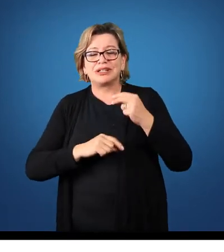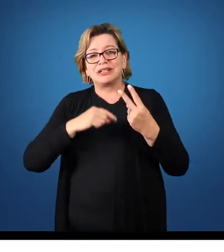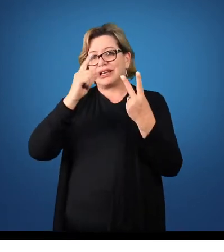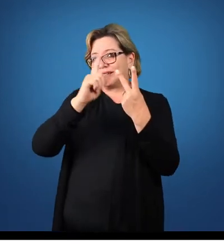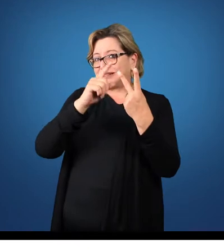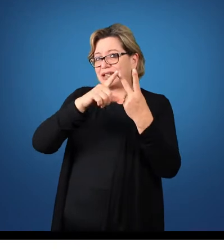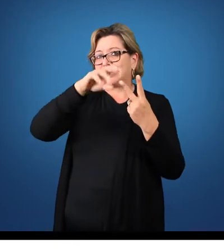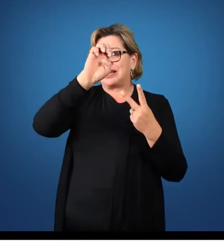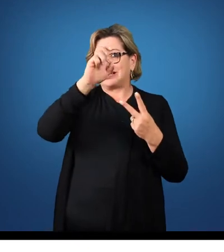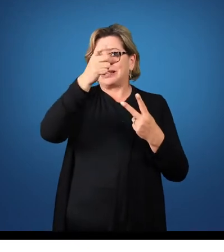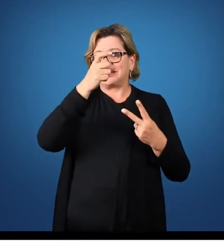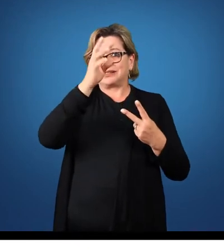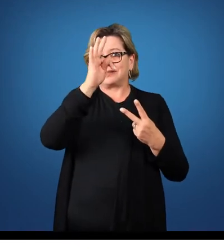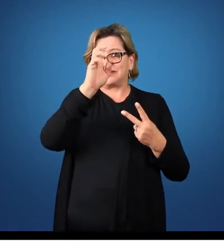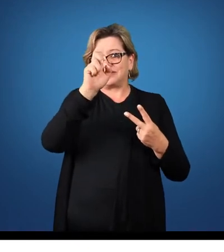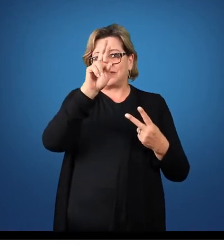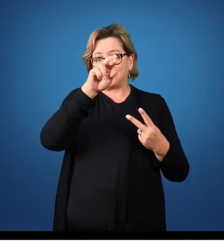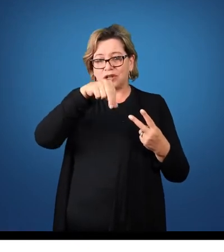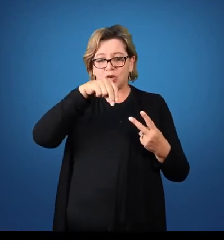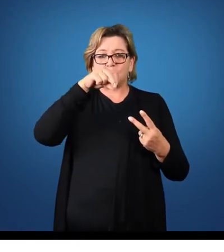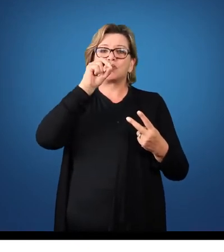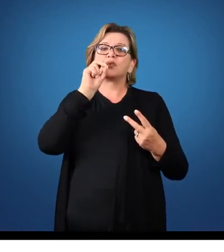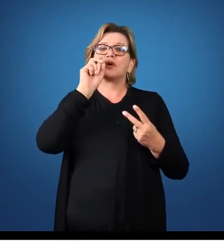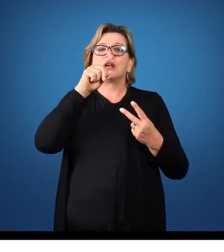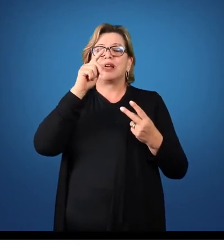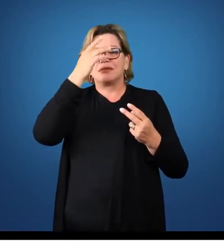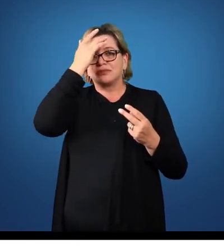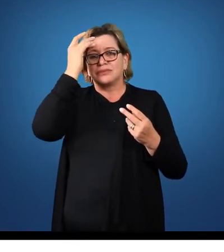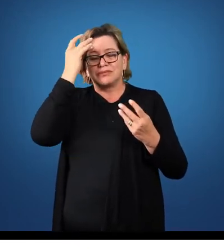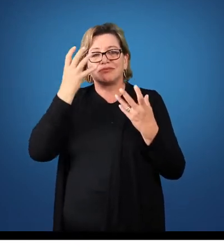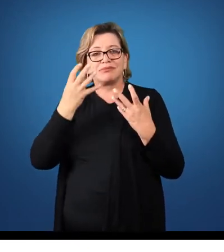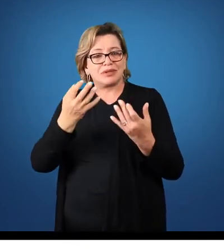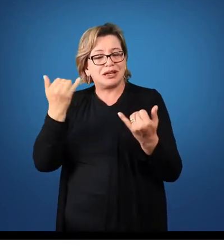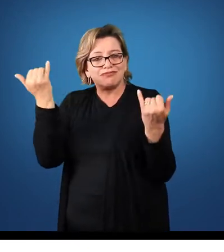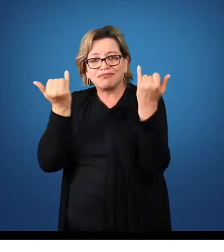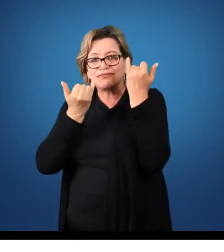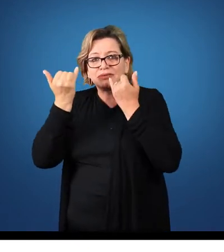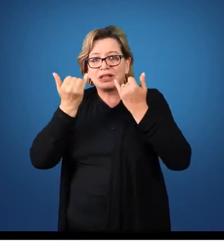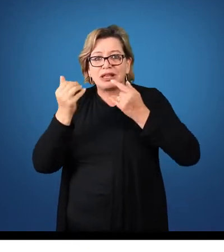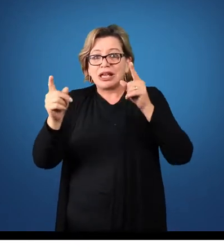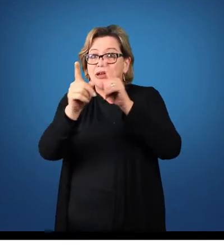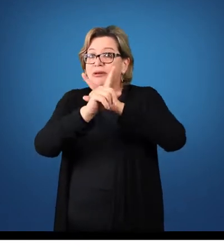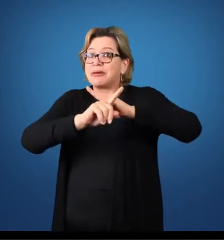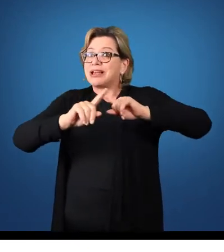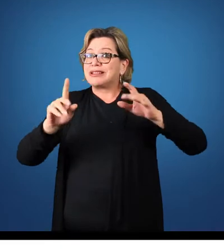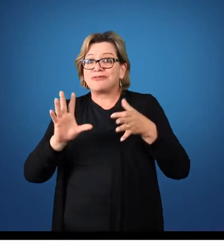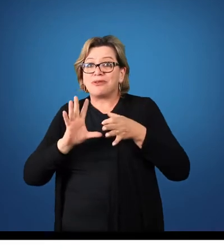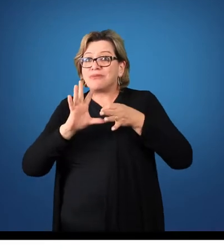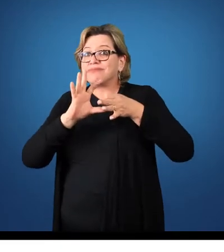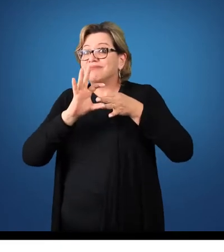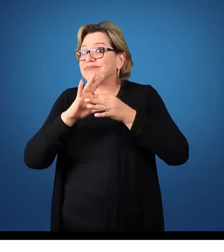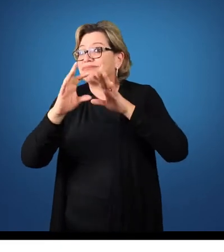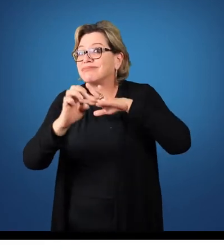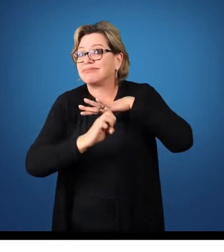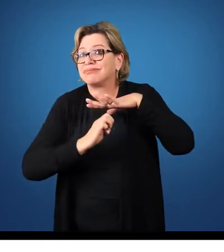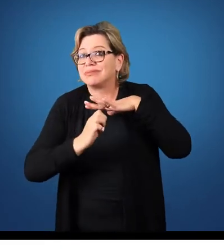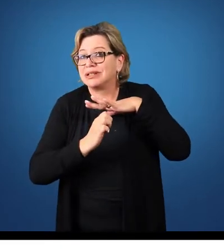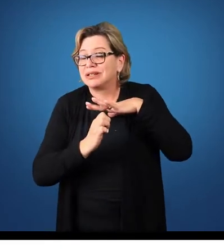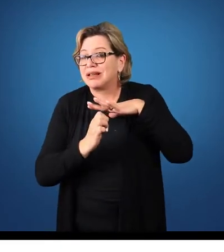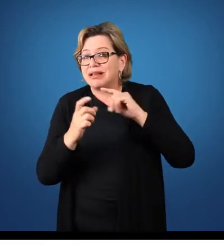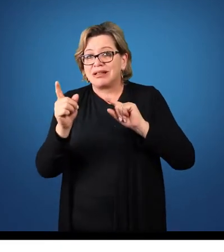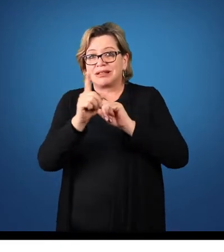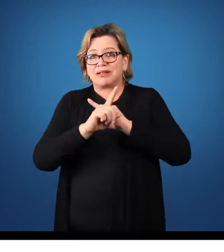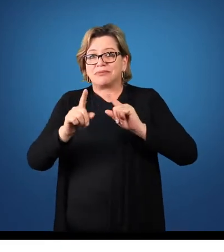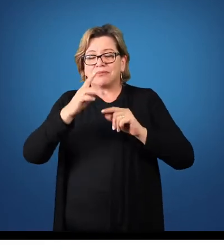usuários externos são todos aqueles que buscam informação e que não pertencem à entidade. São